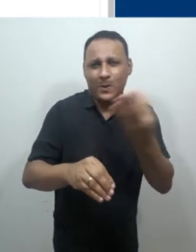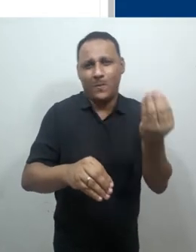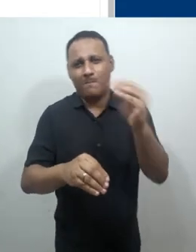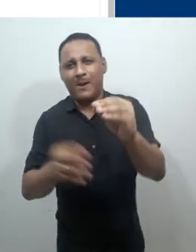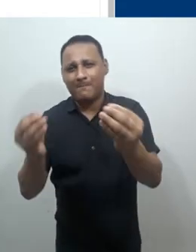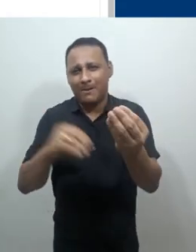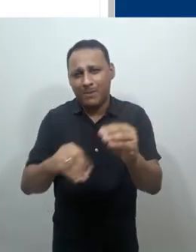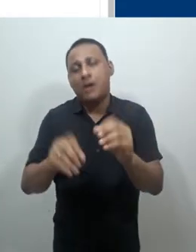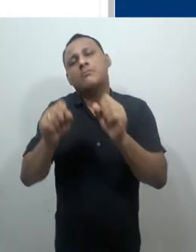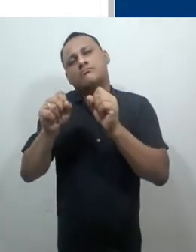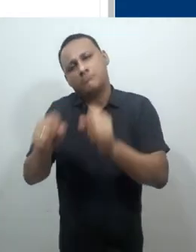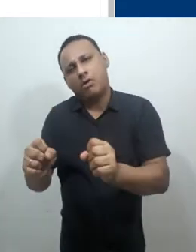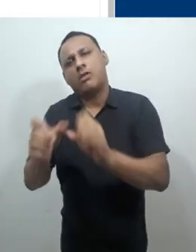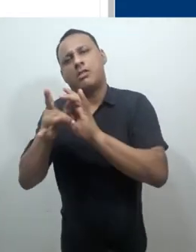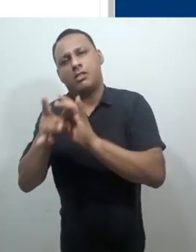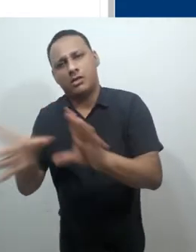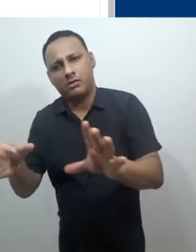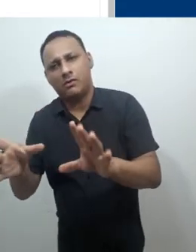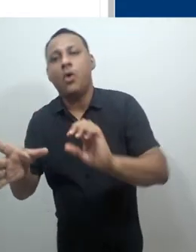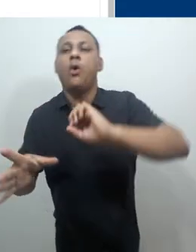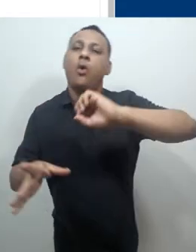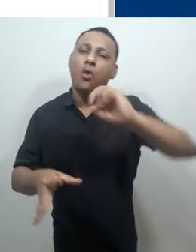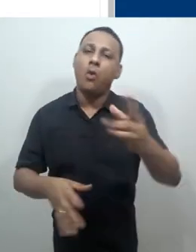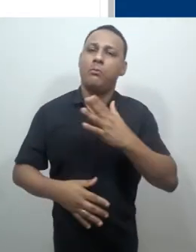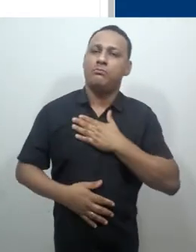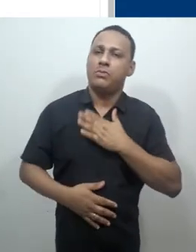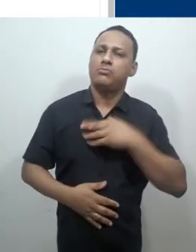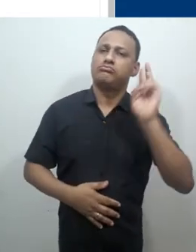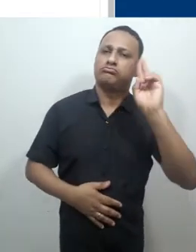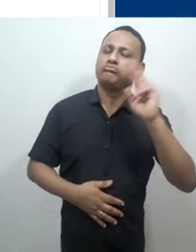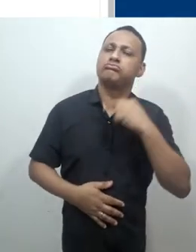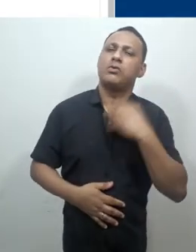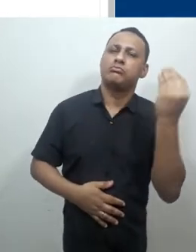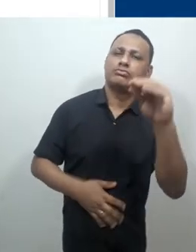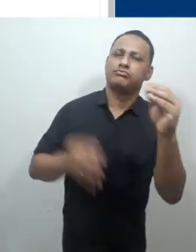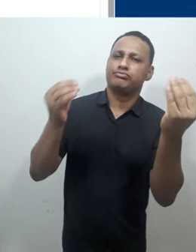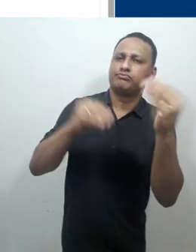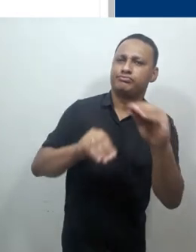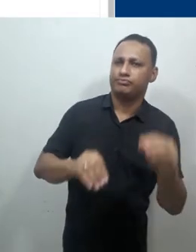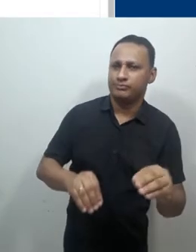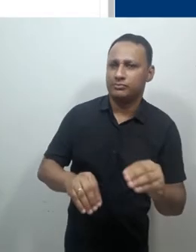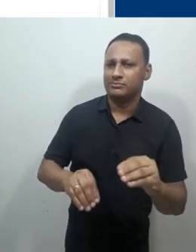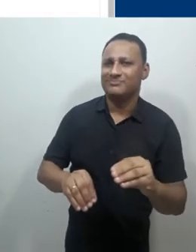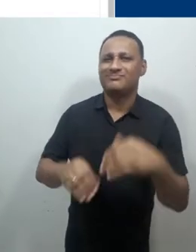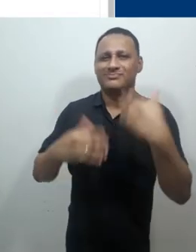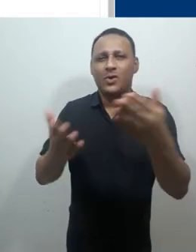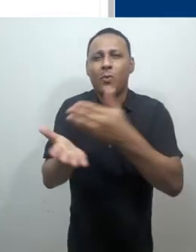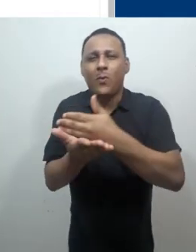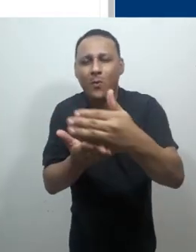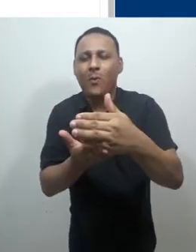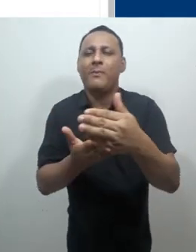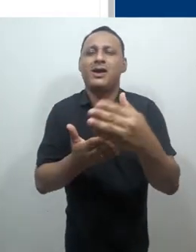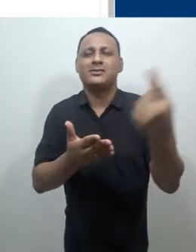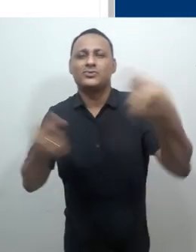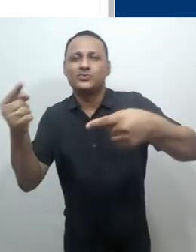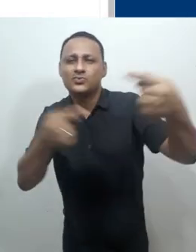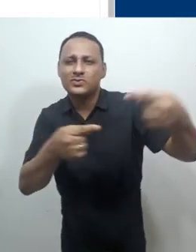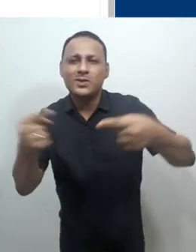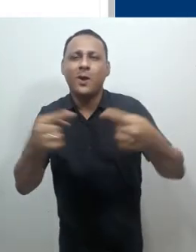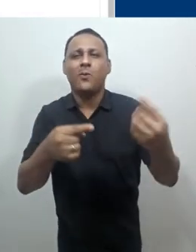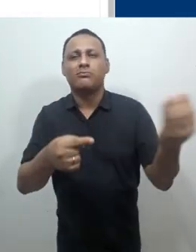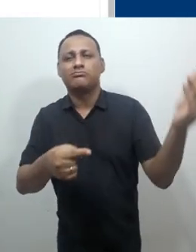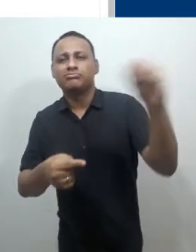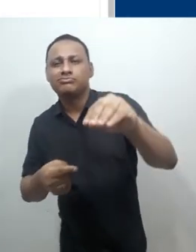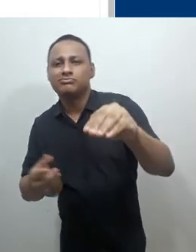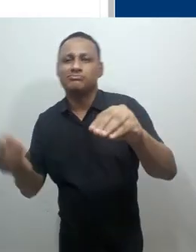outros alunos agora poderão responder ao meu comentário. E, assim, é gerada uma